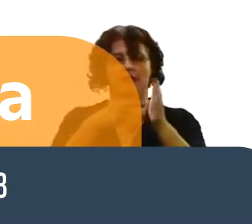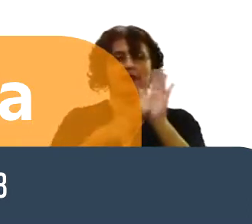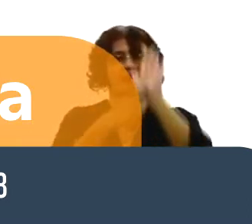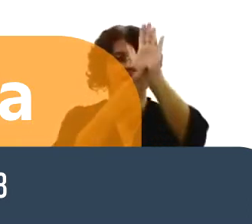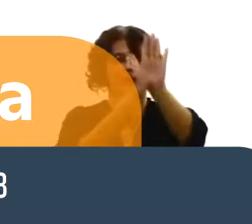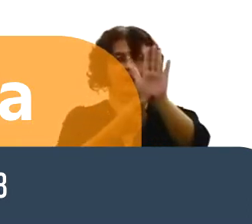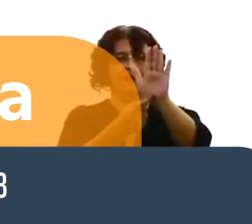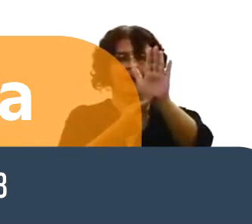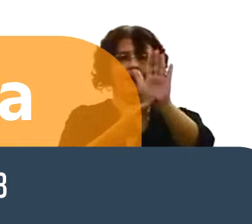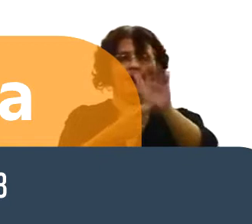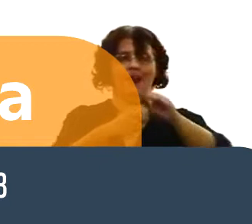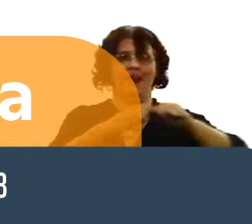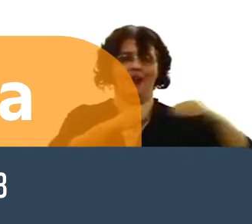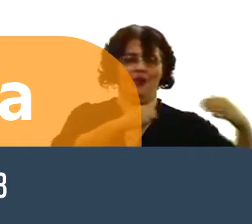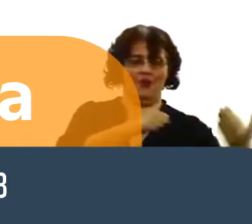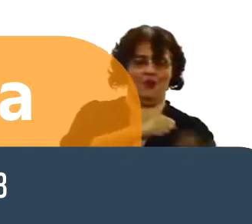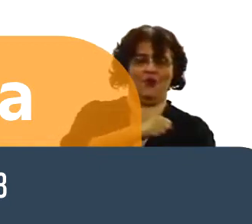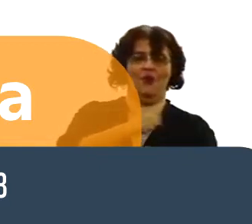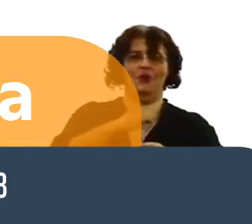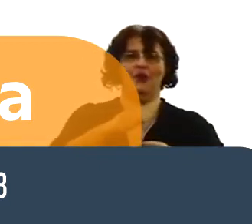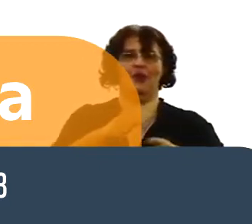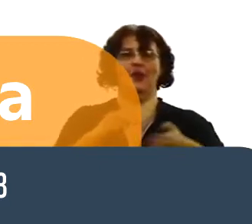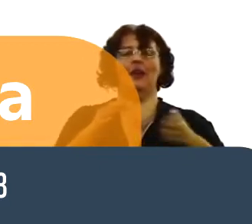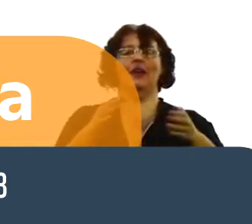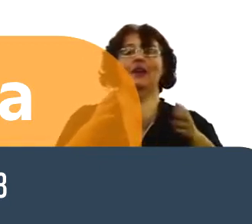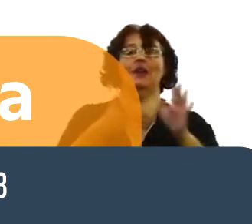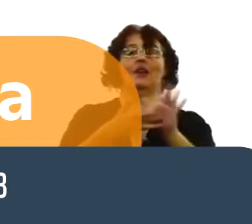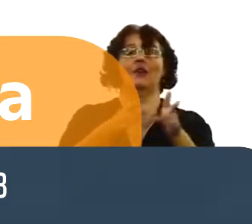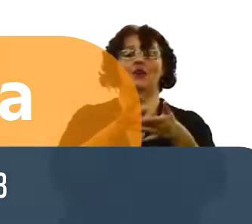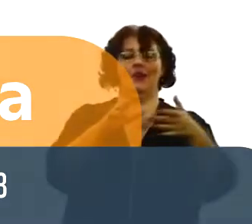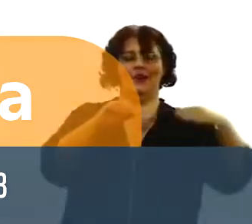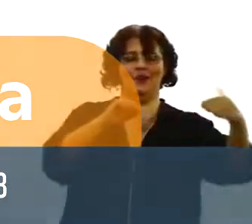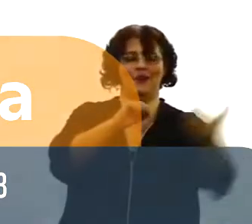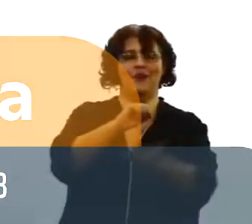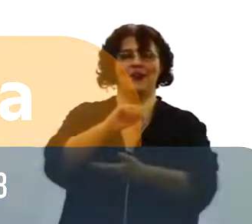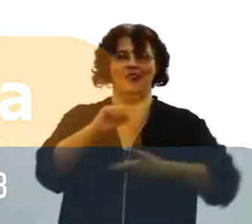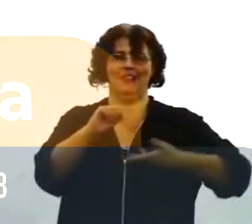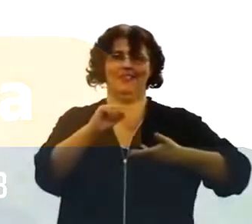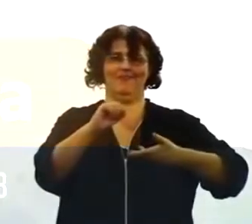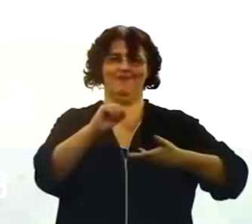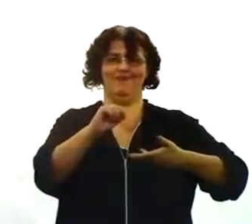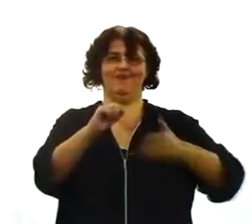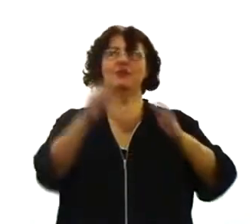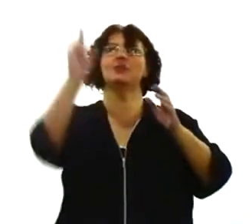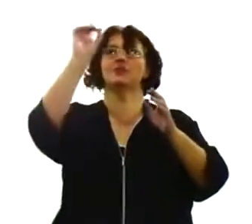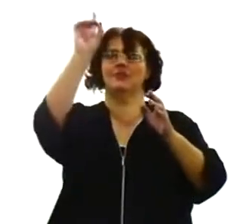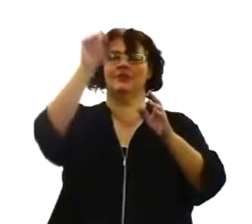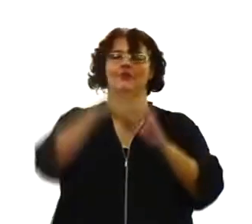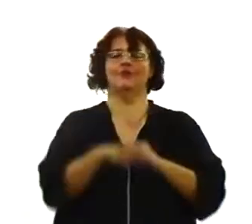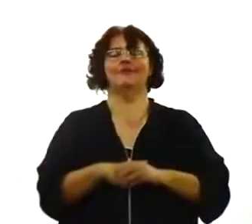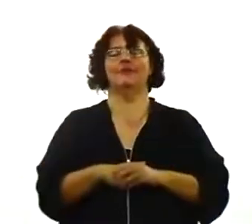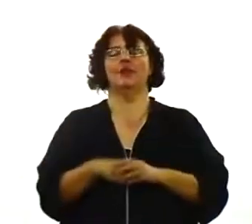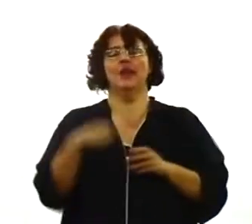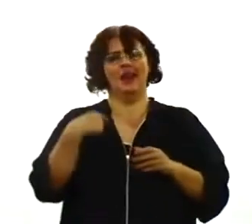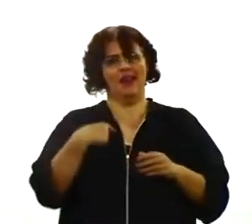muito jovenzinho, com os meus amigos lá no oeste de Santa Catarina, uma região que produz muita uva,